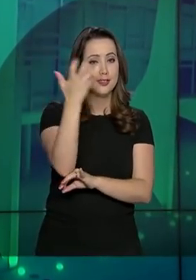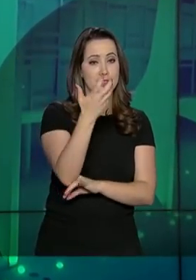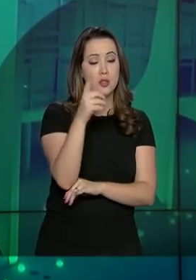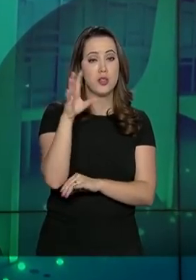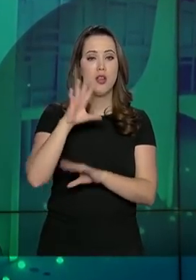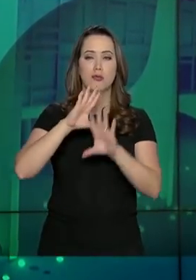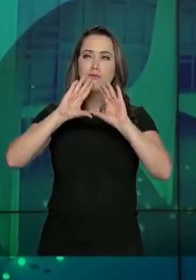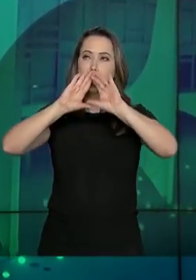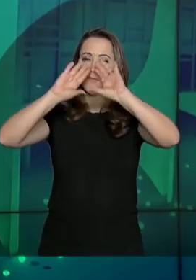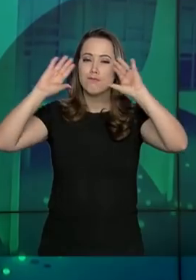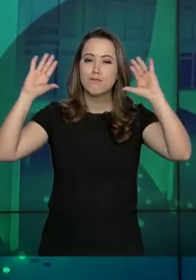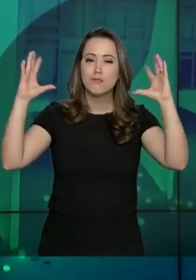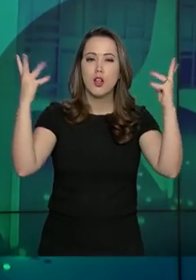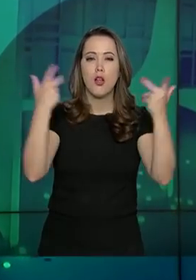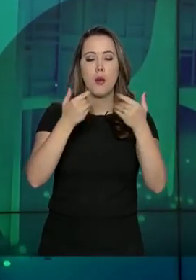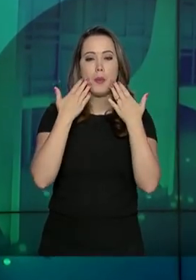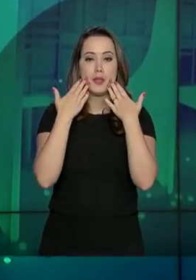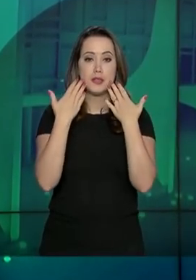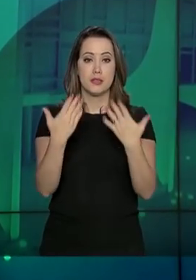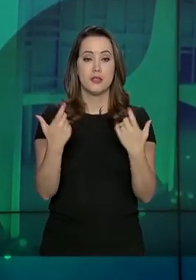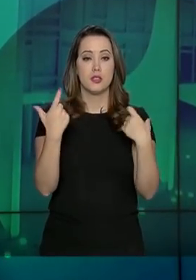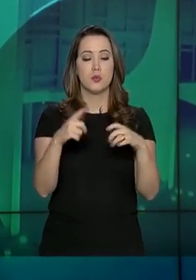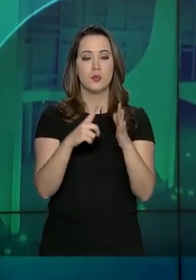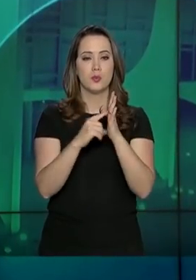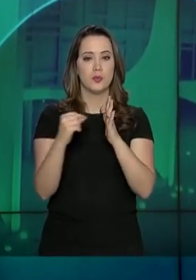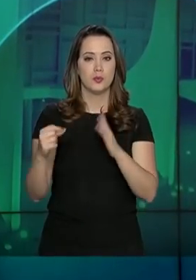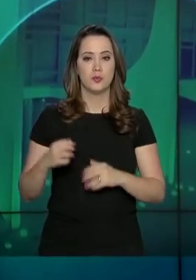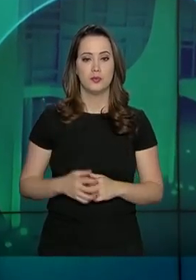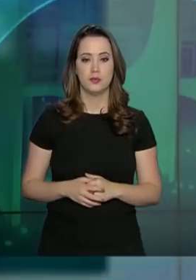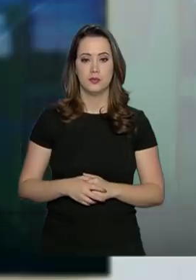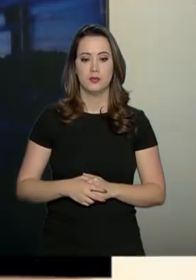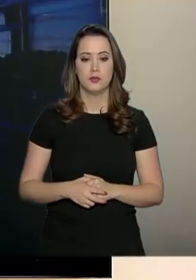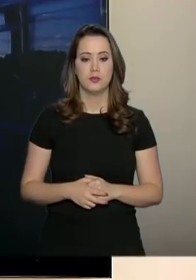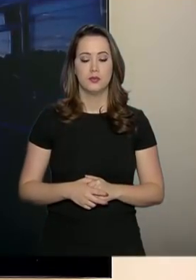em uma exposição aberta ao público no Palácio do Planalto.